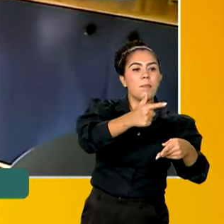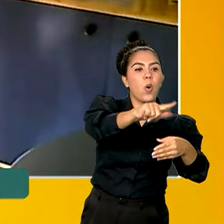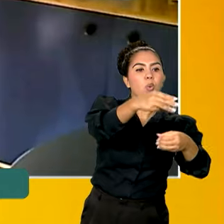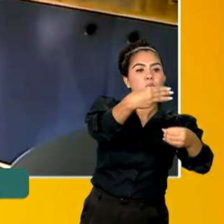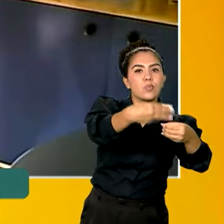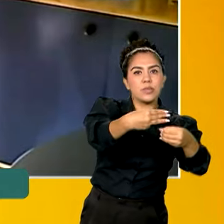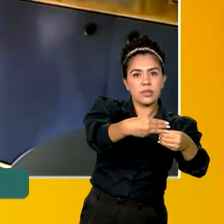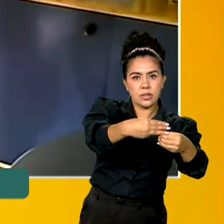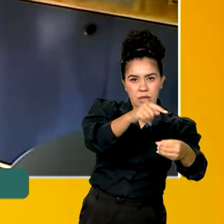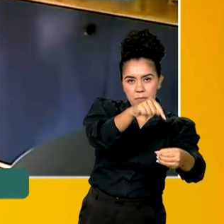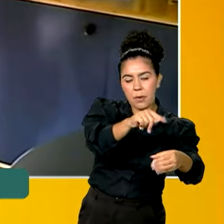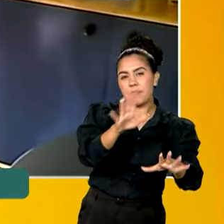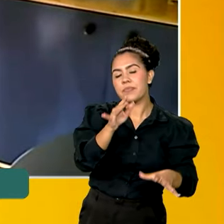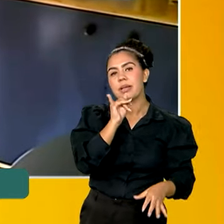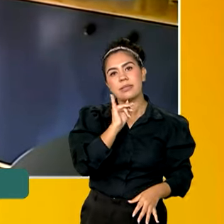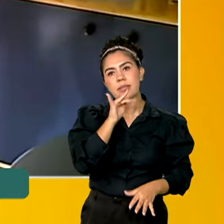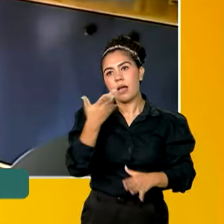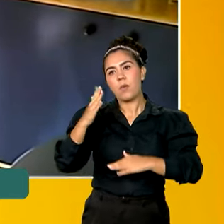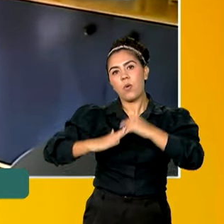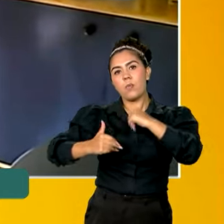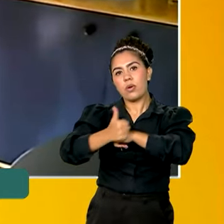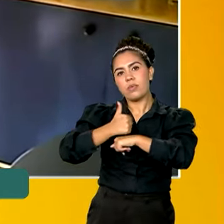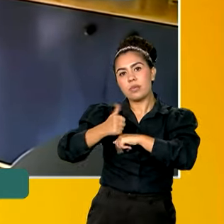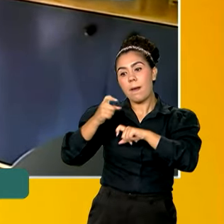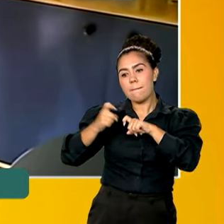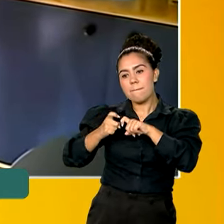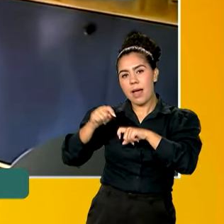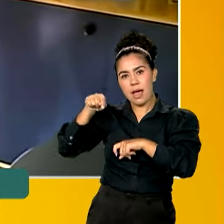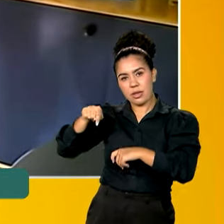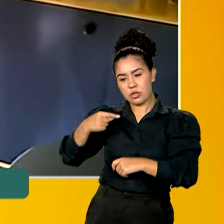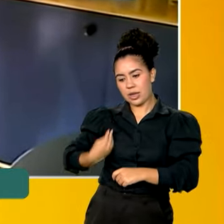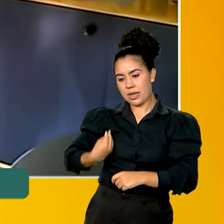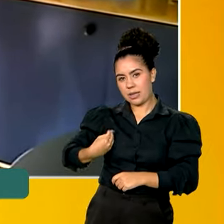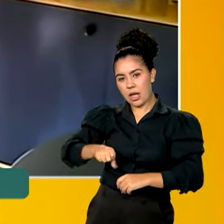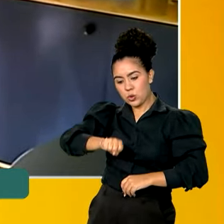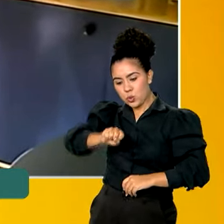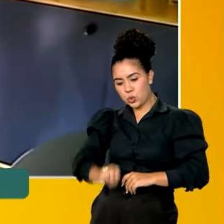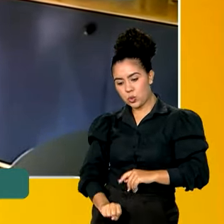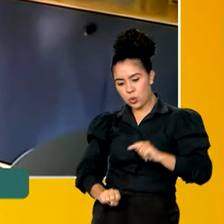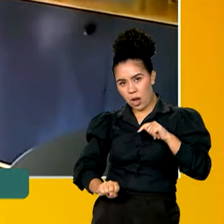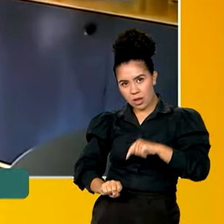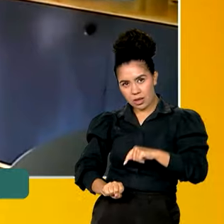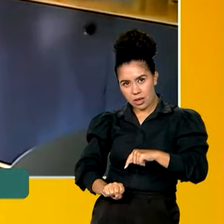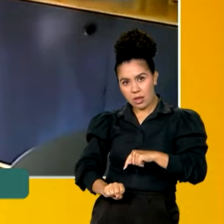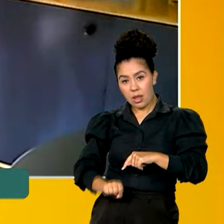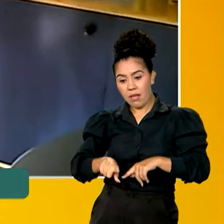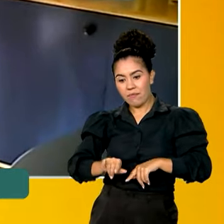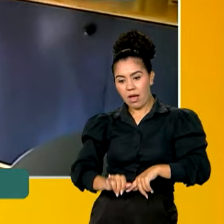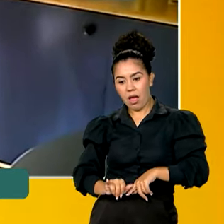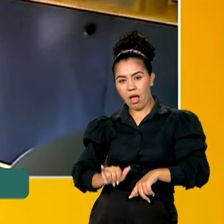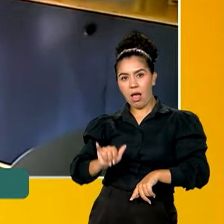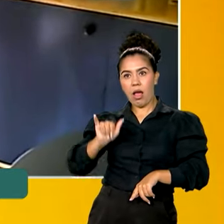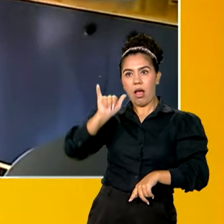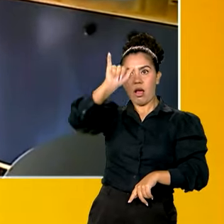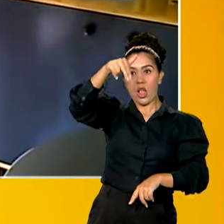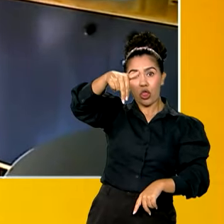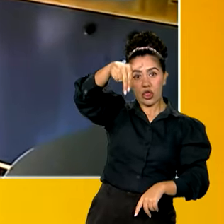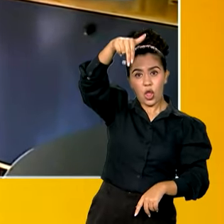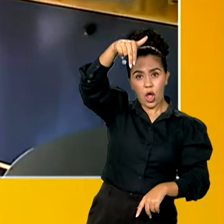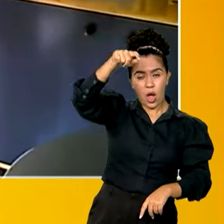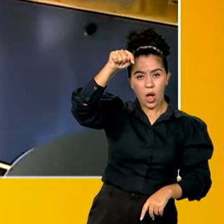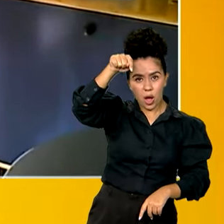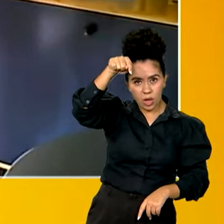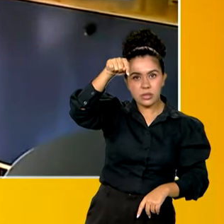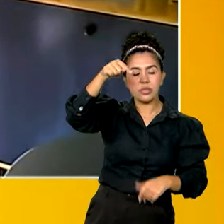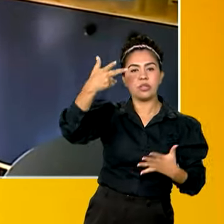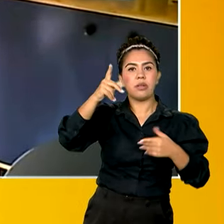residindo. Por exemplo, um médico que sai de uma região no sul do país e que vai para o norte desenvolver essas atividades